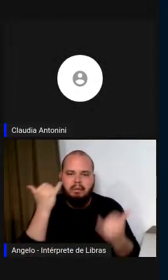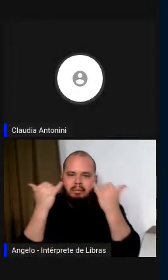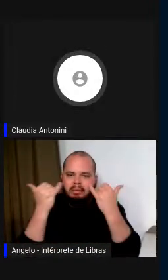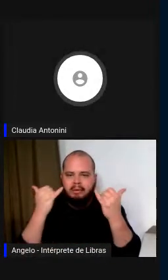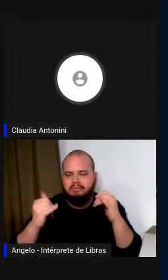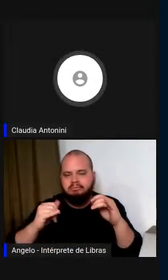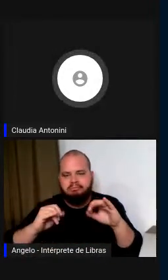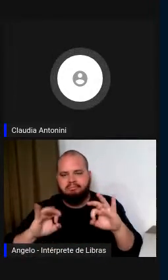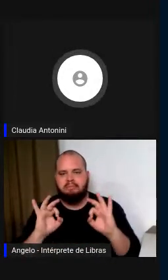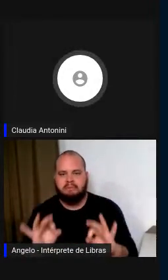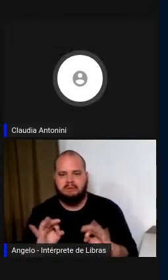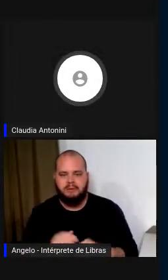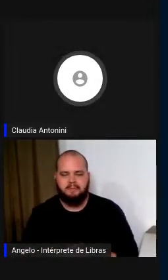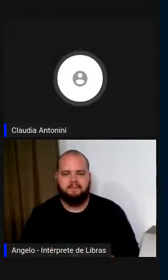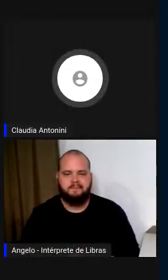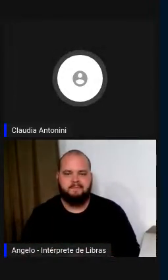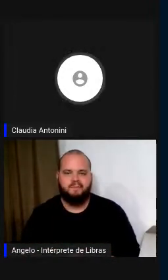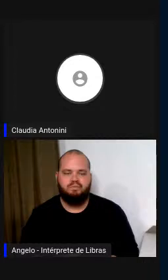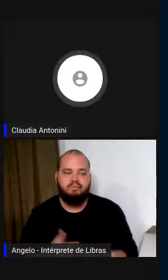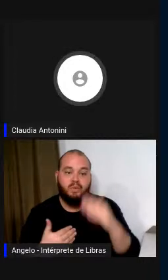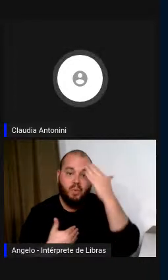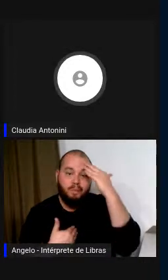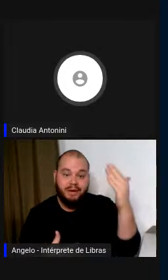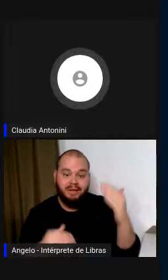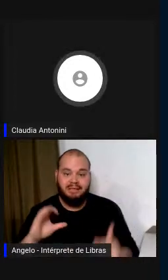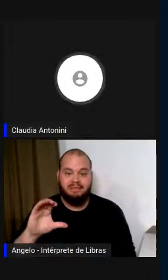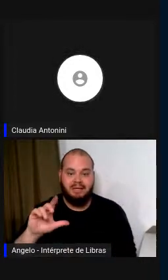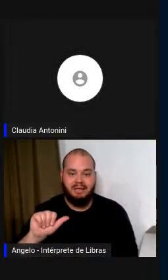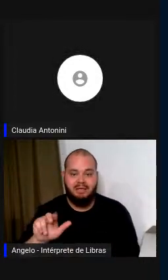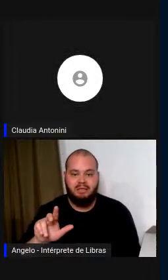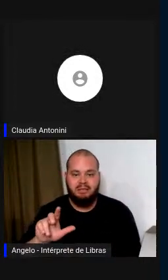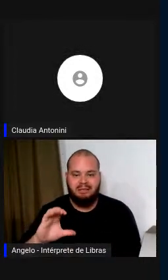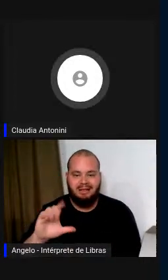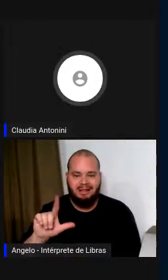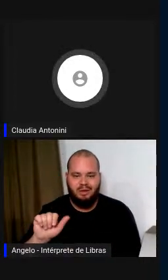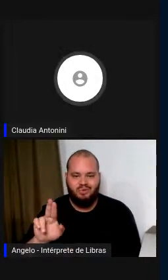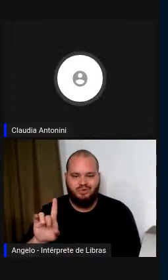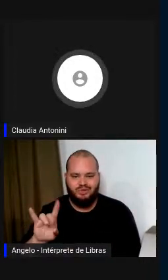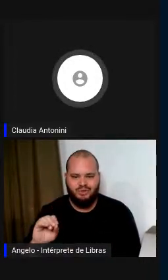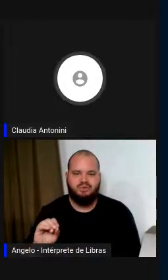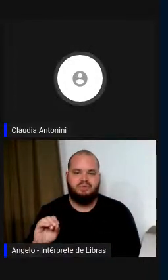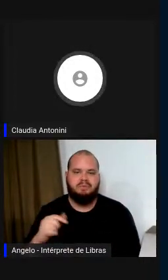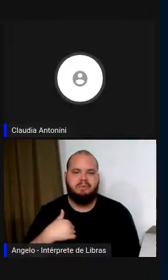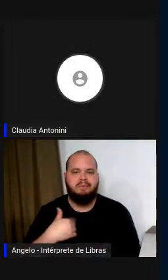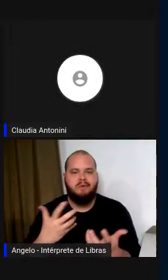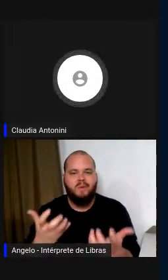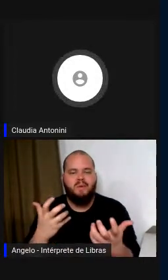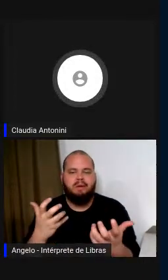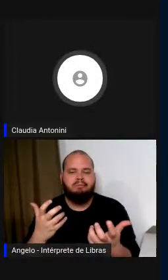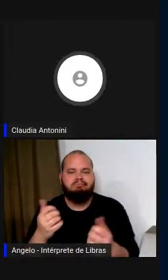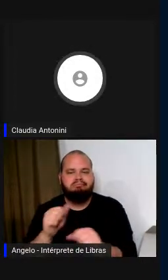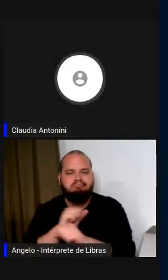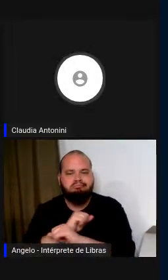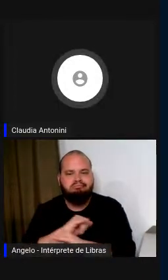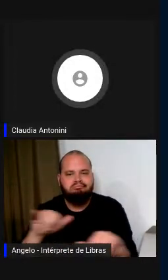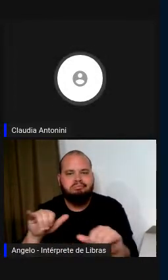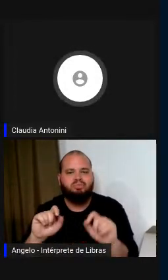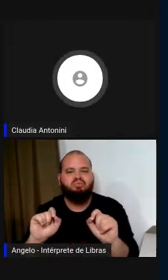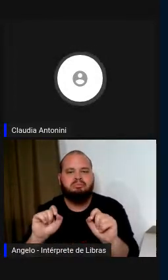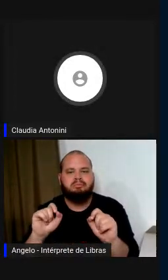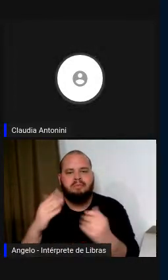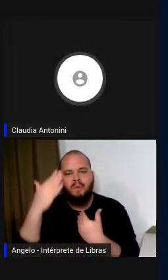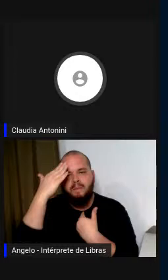Obrigada, Cláudio. Gostaria, antes de concluir, transmitir o agradecimento da